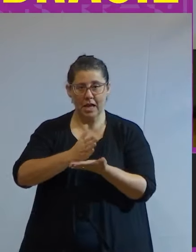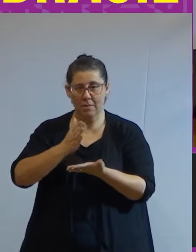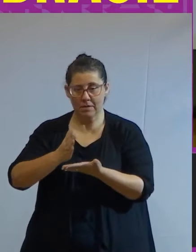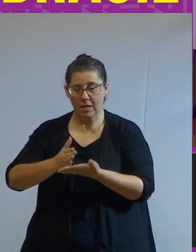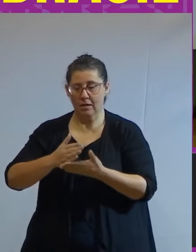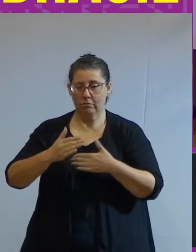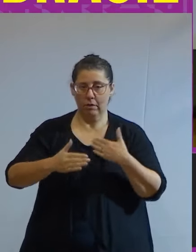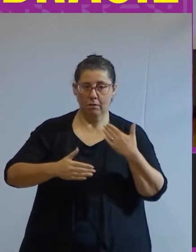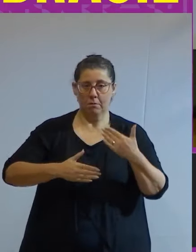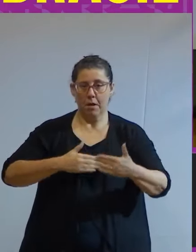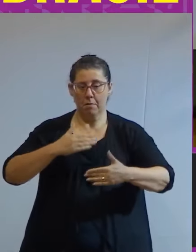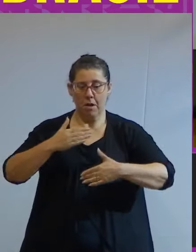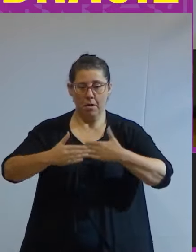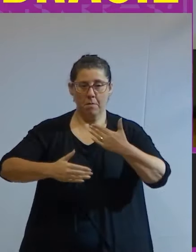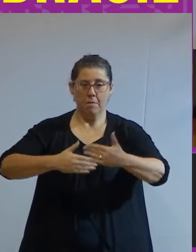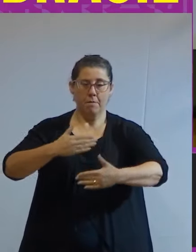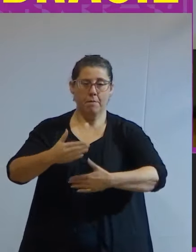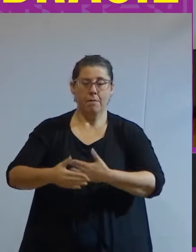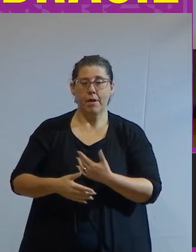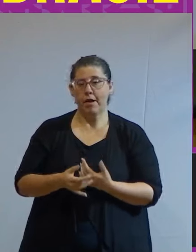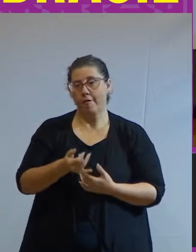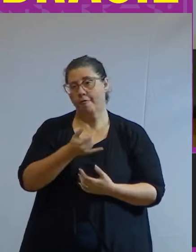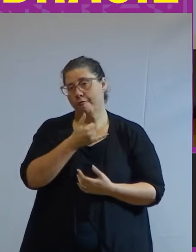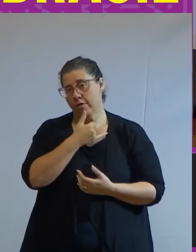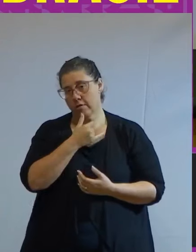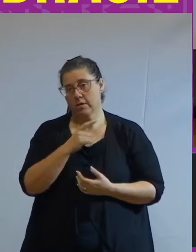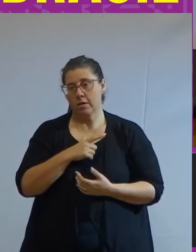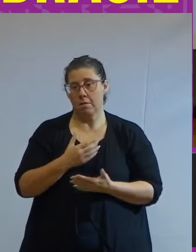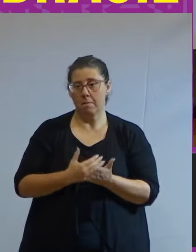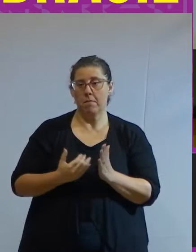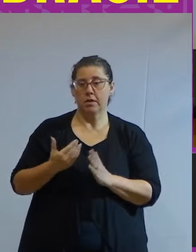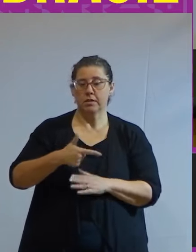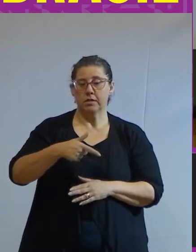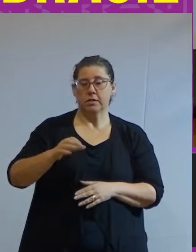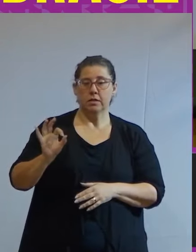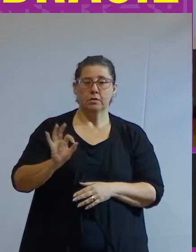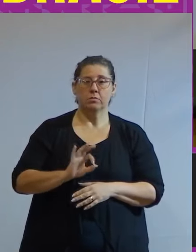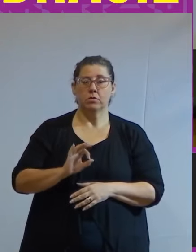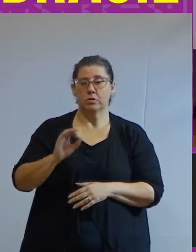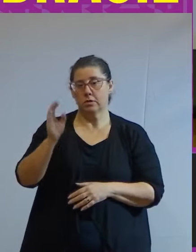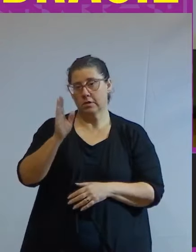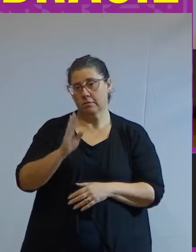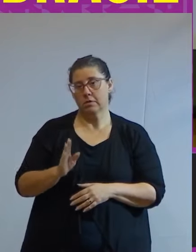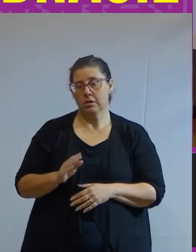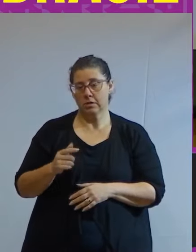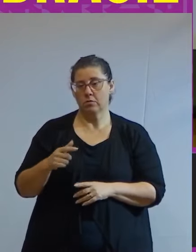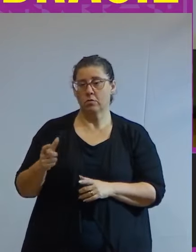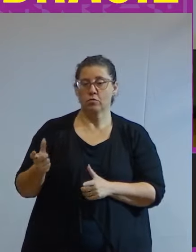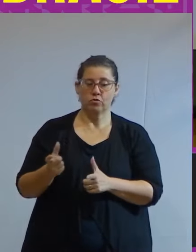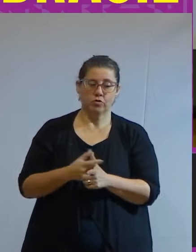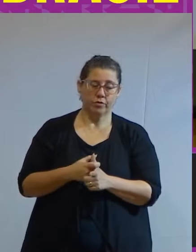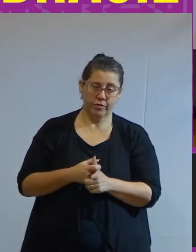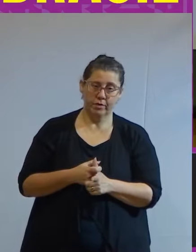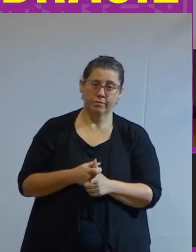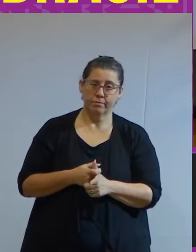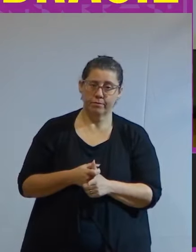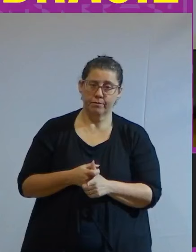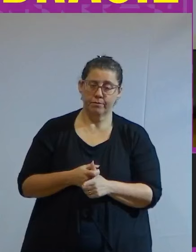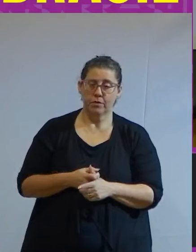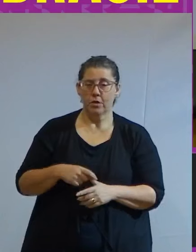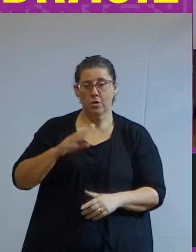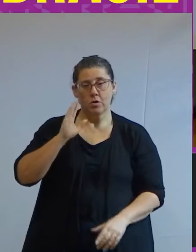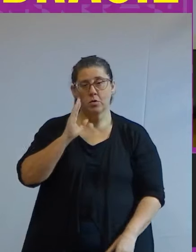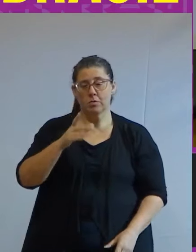uma bola de neve novamente e infelizmente temos aí mais de 70% da população brasileira endividada por conta disso e principal